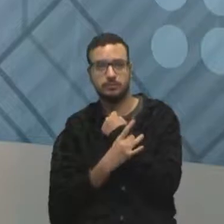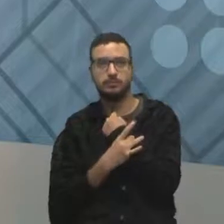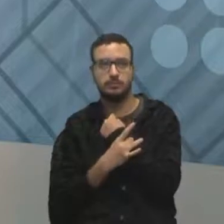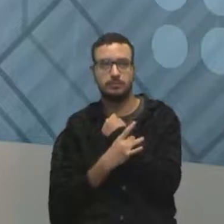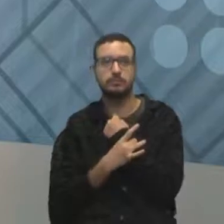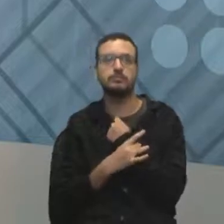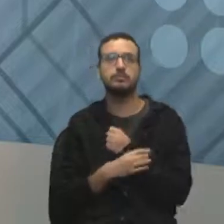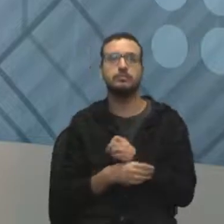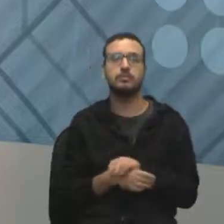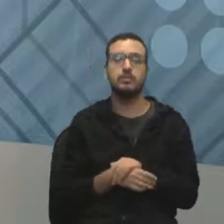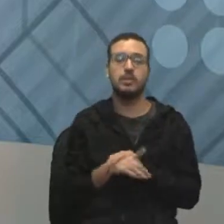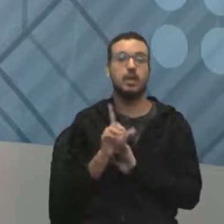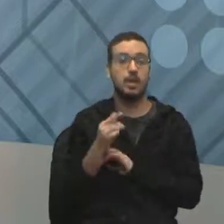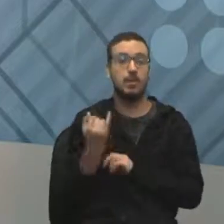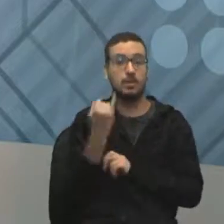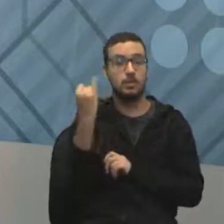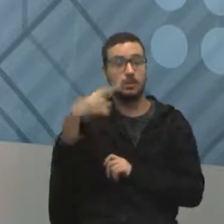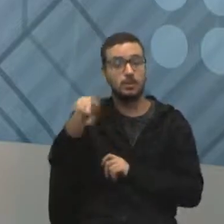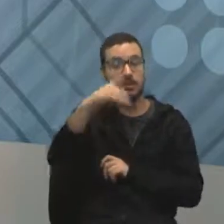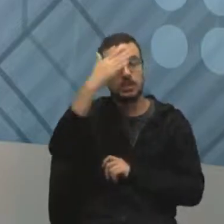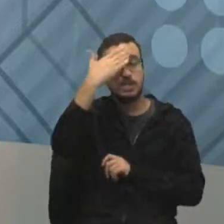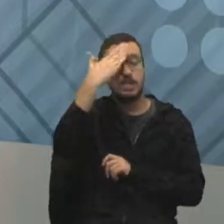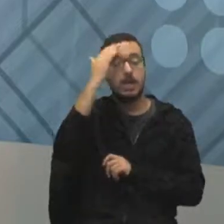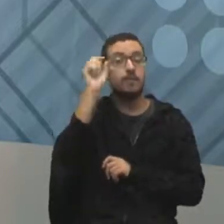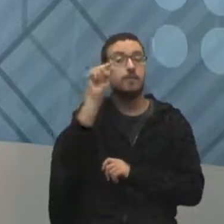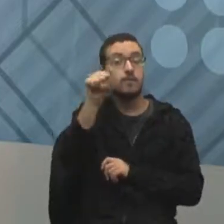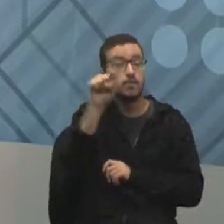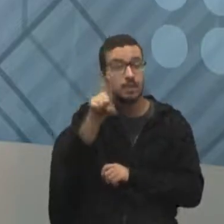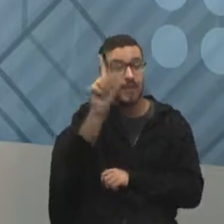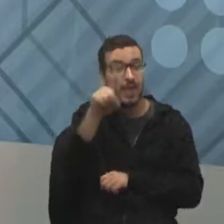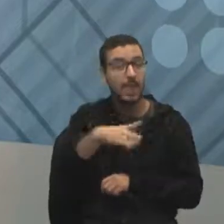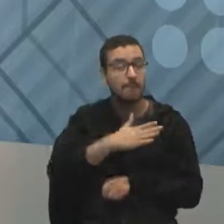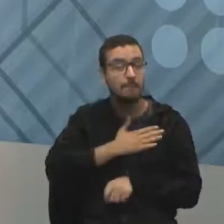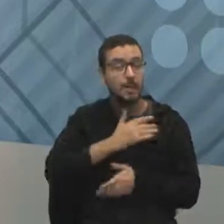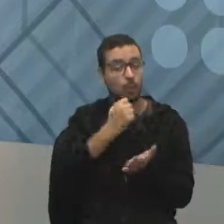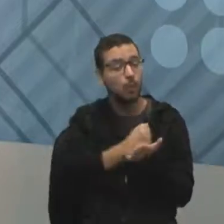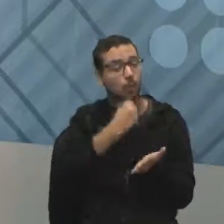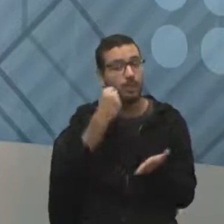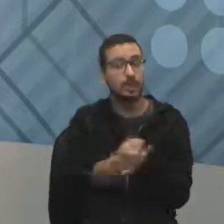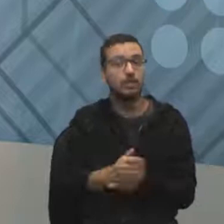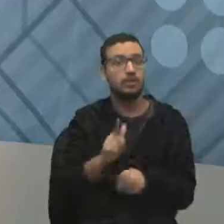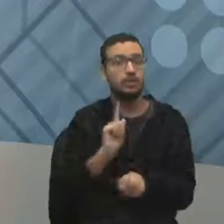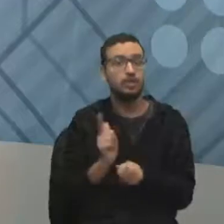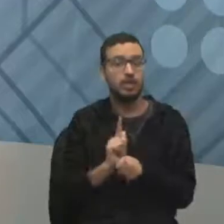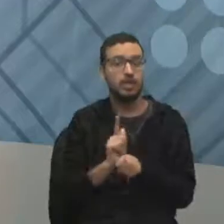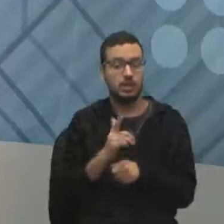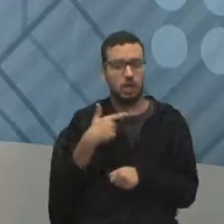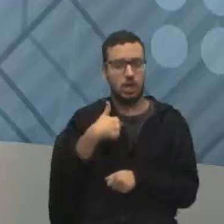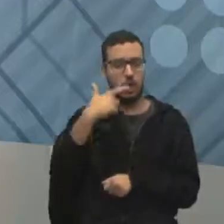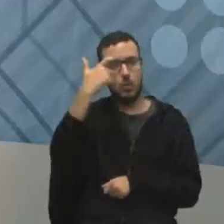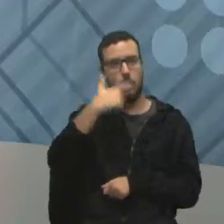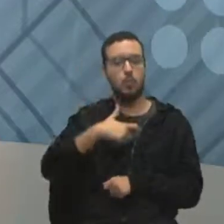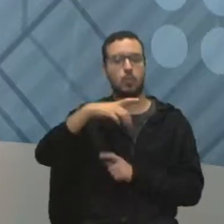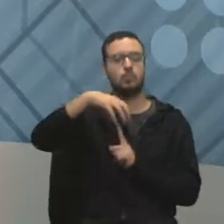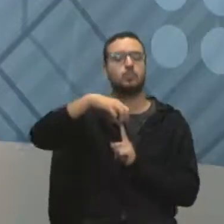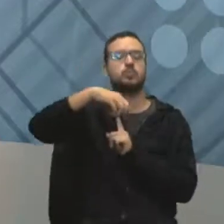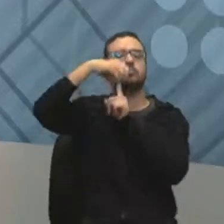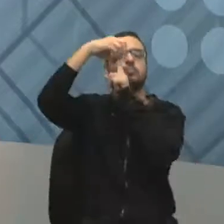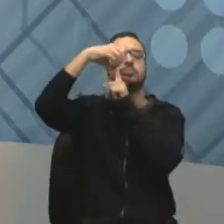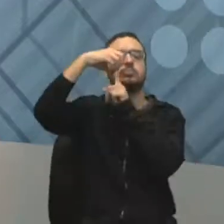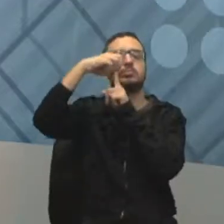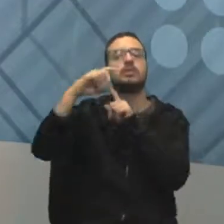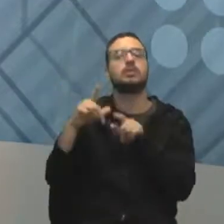do Rock. E é muito importante que você saiba que você, como gerente de projetos, eu, como dona da marca, o nosso